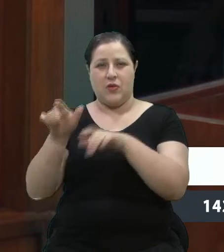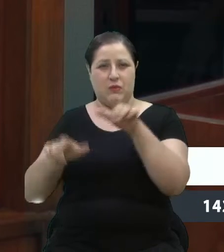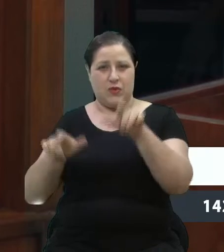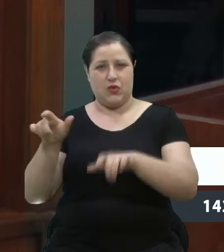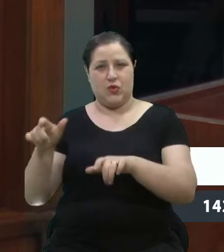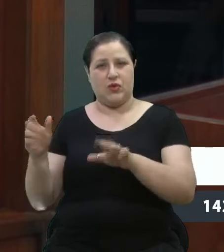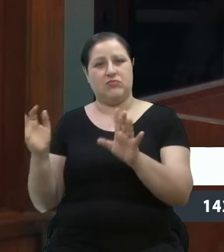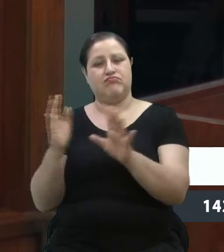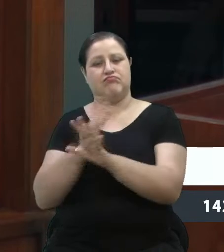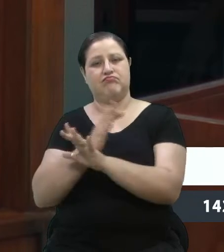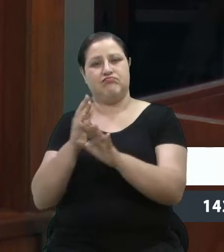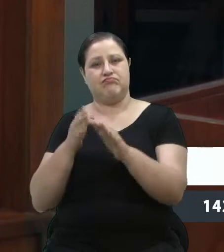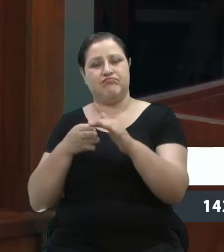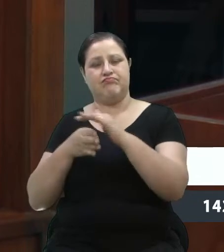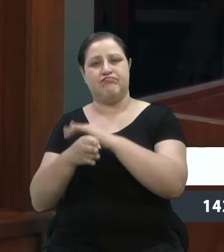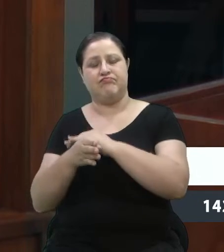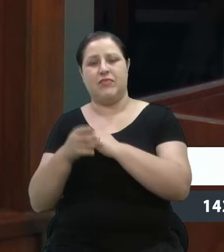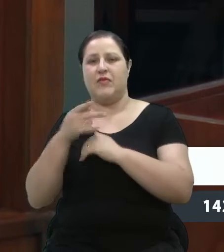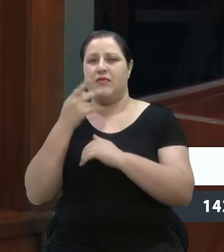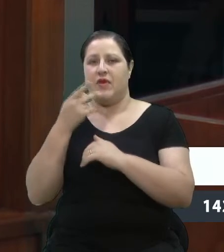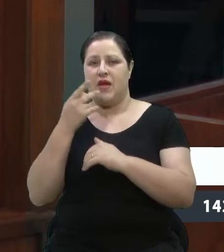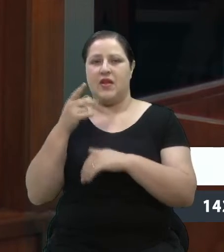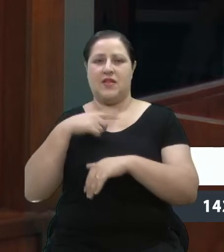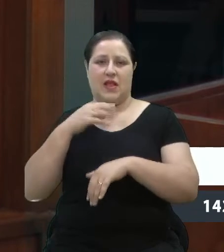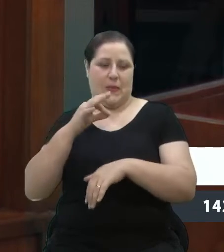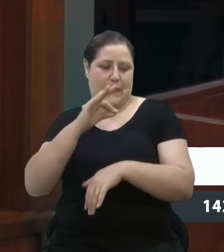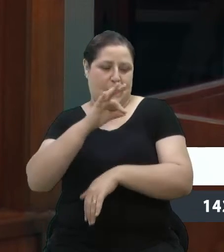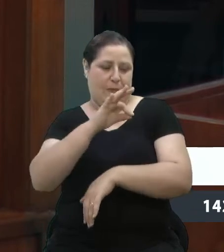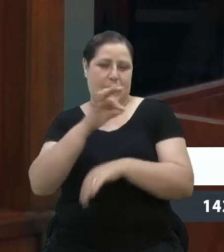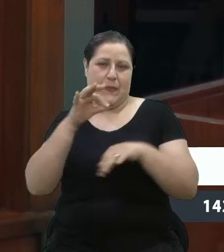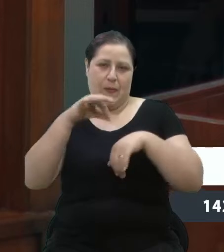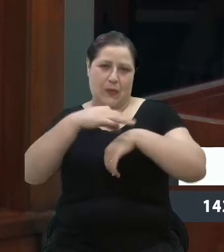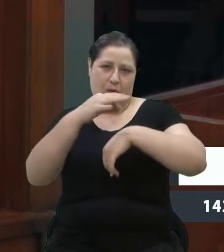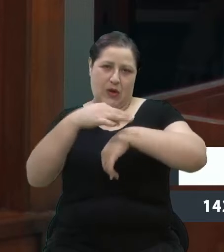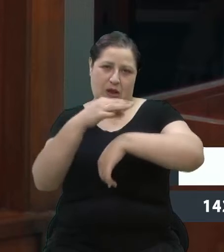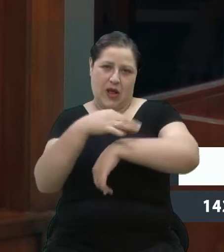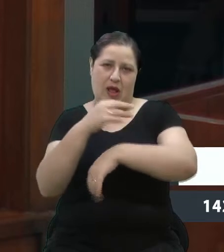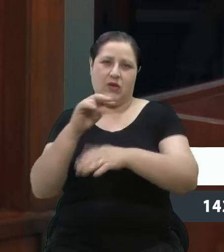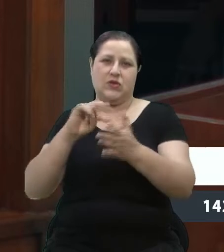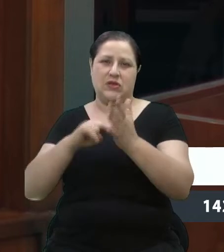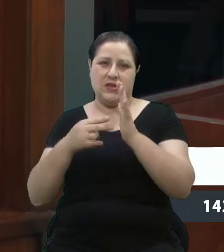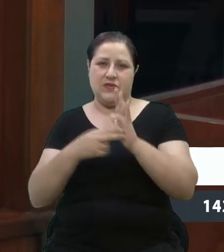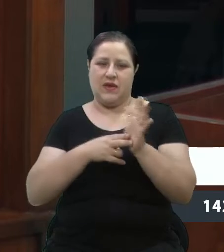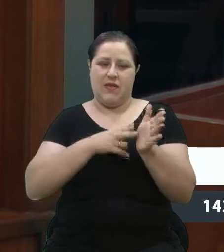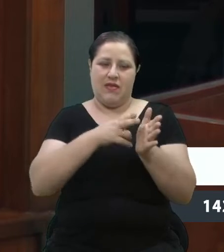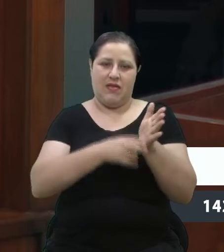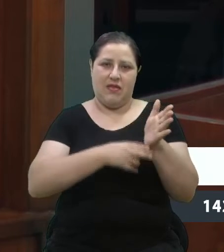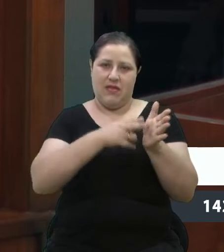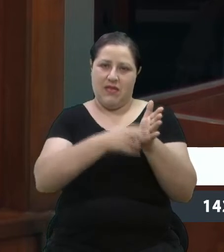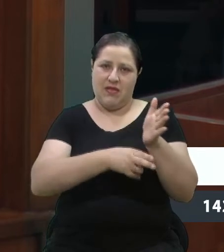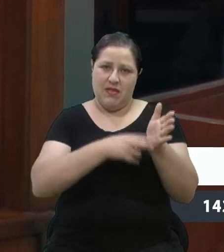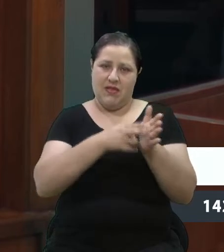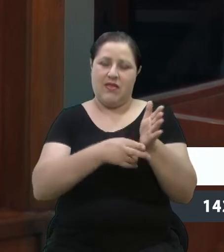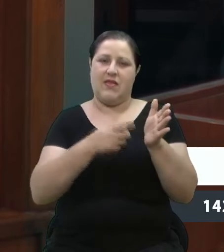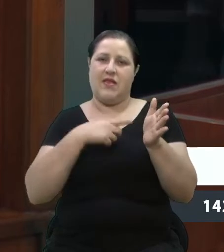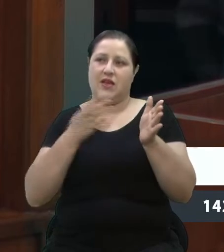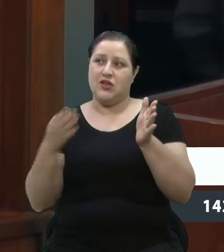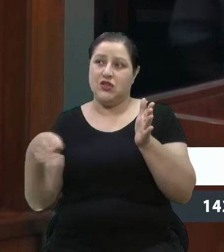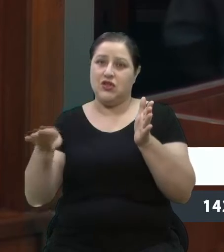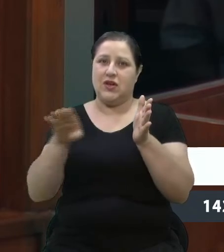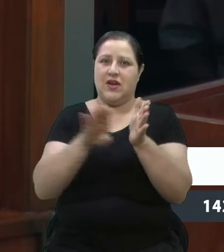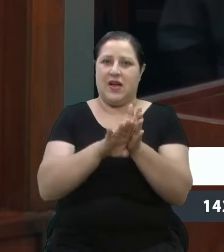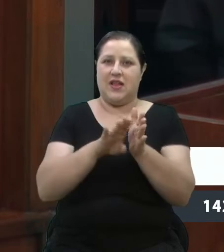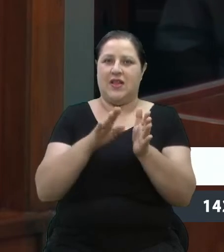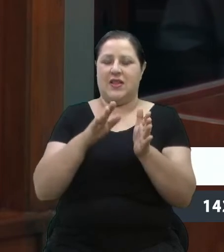este bordado remete aos trilhos do trem, à chegada, a nossa edição comemorou o centenário do trem,